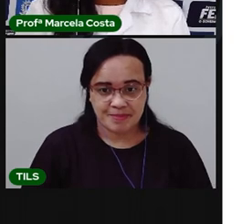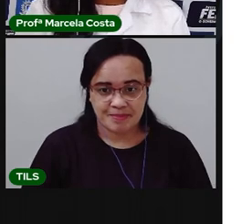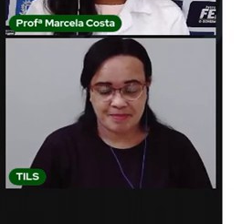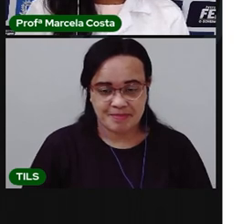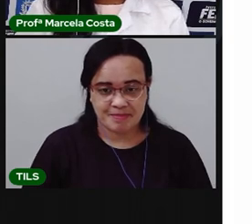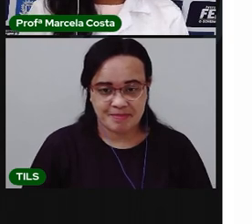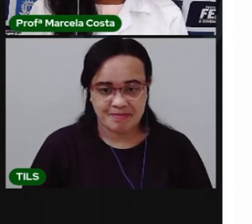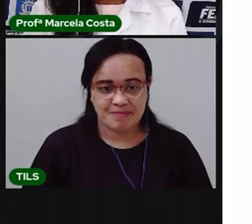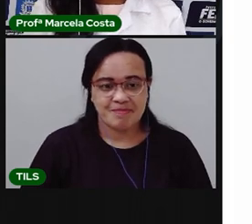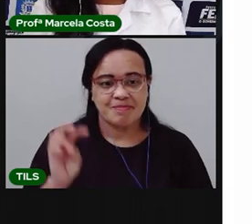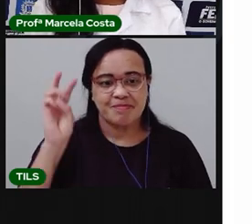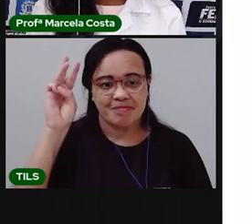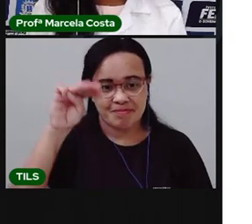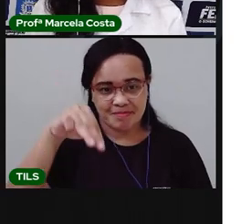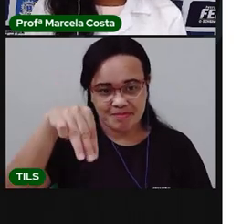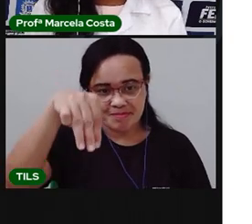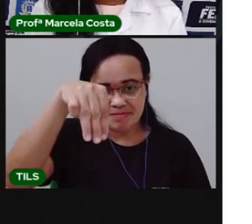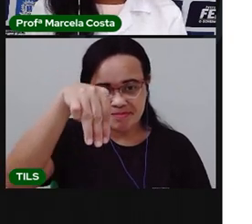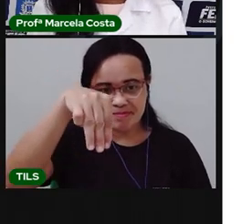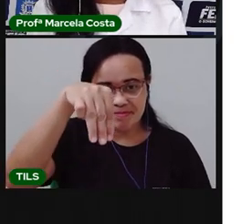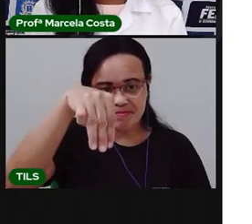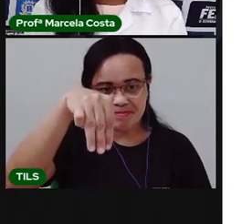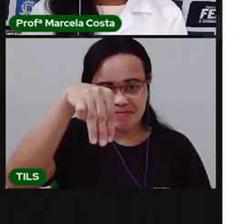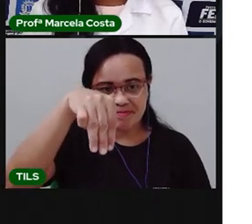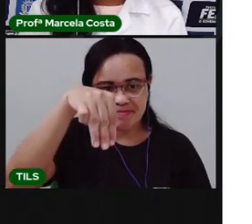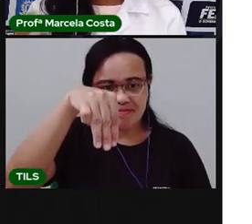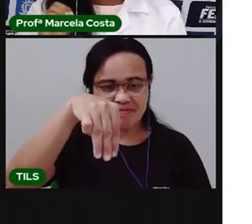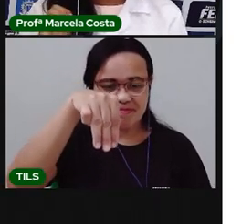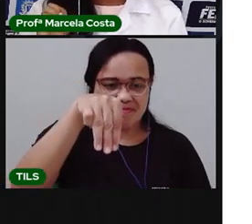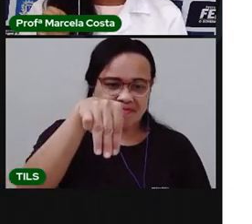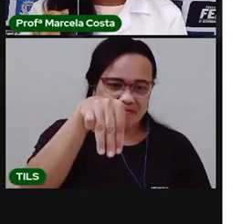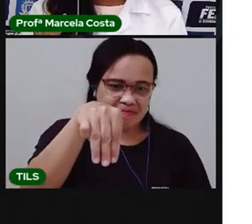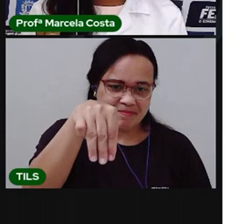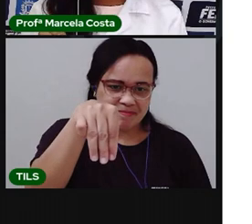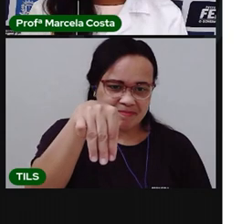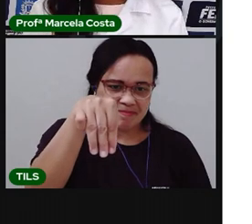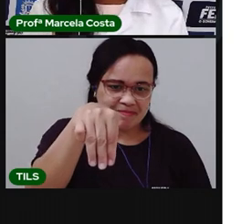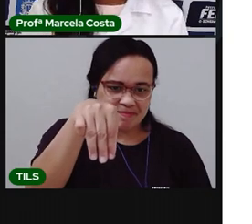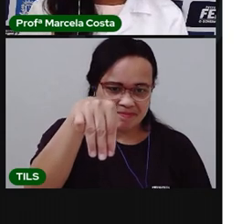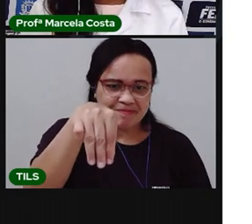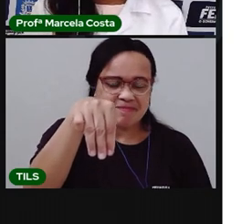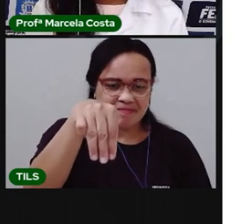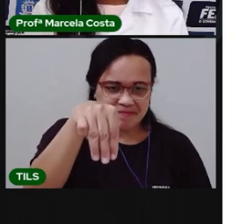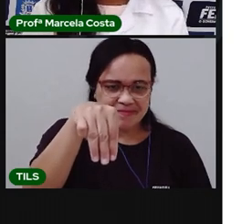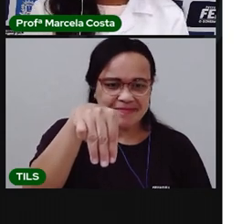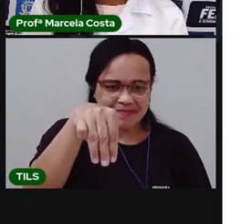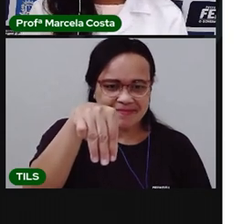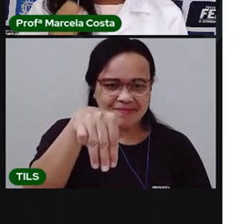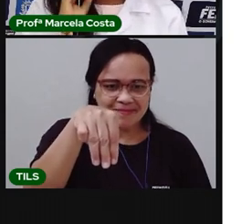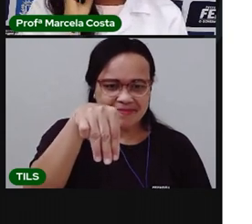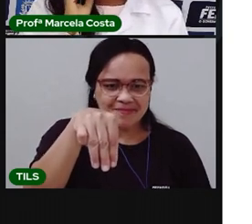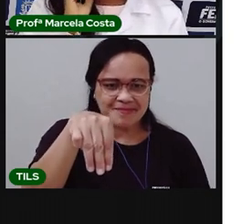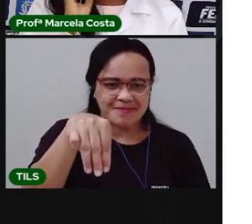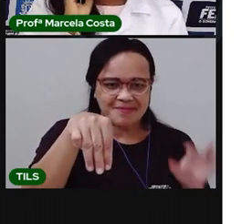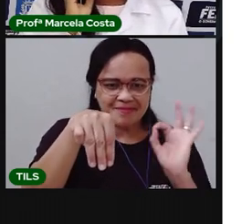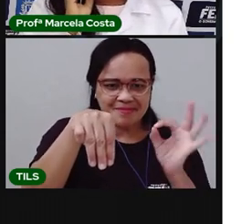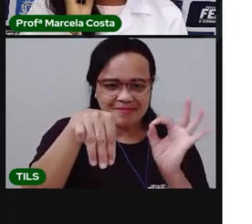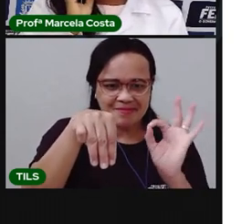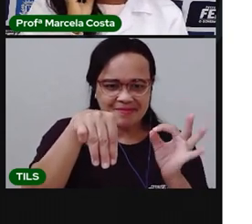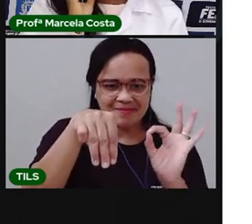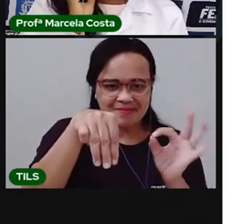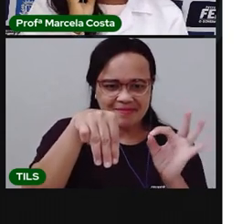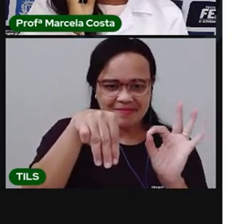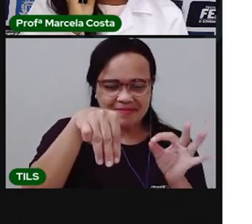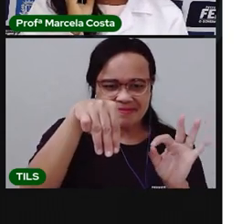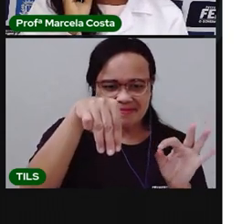A letra M, né? A gente tem o som de Mê. O nome é M e a gente ouve o som do Mê,